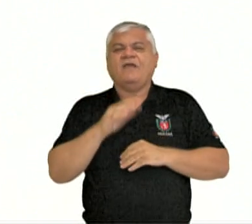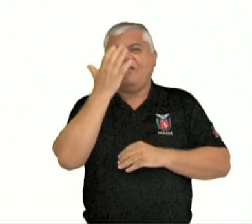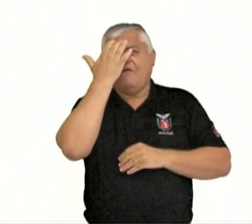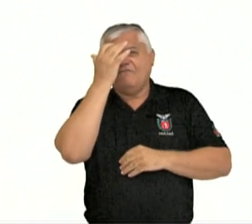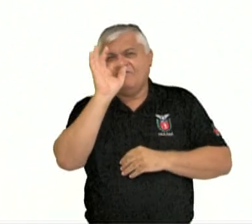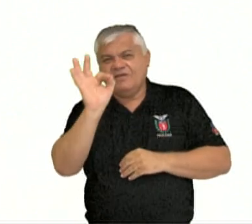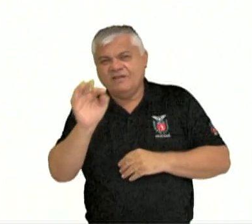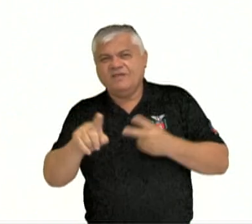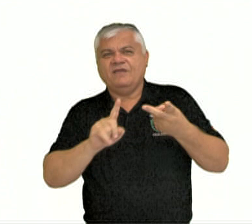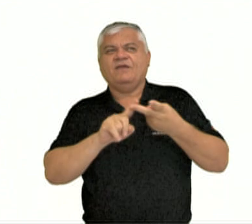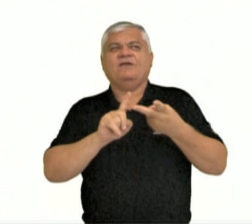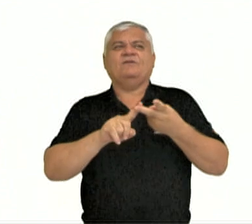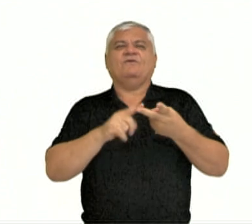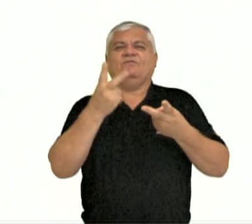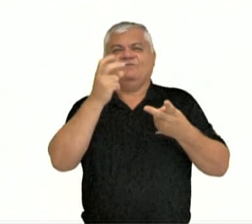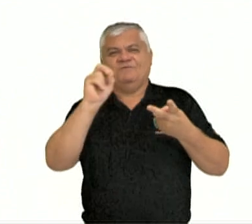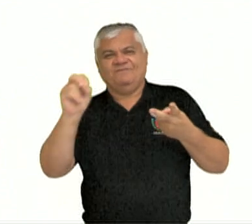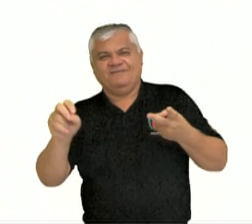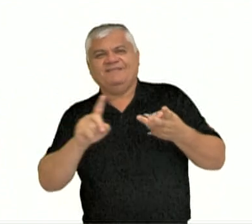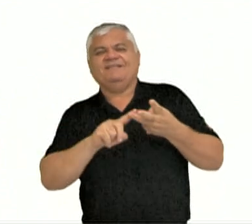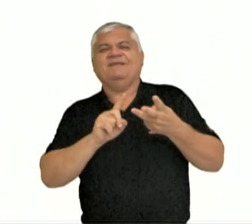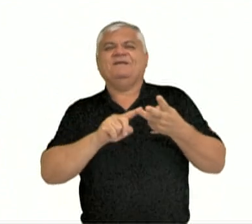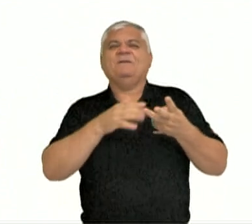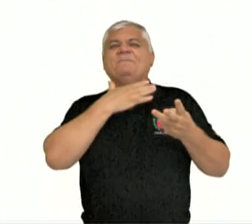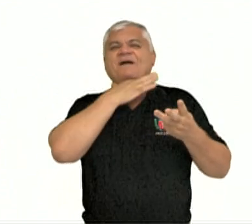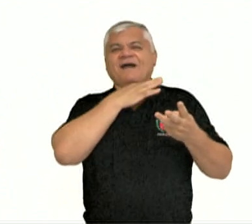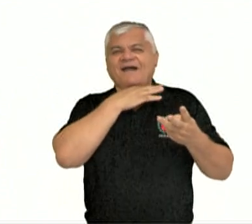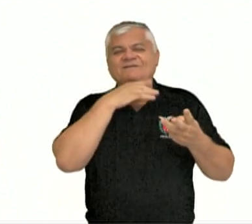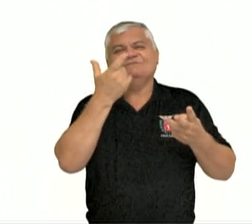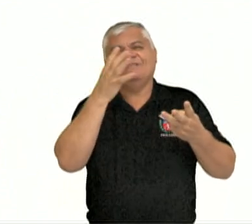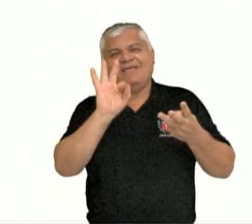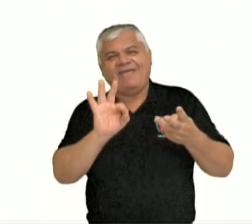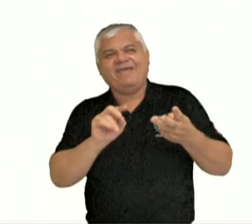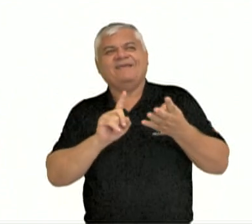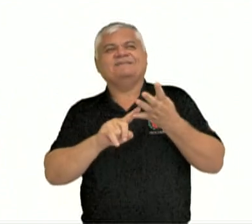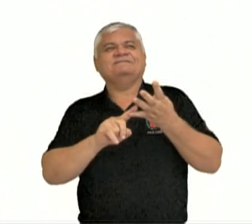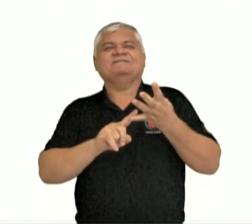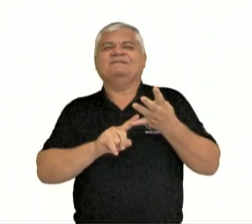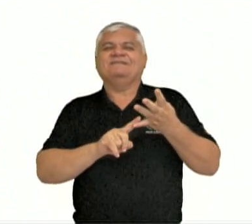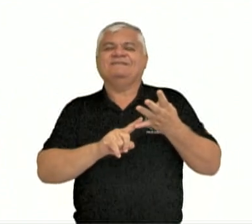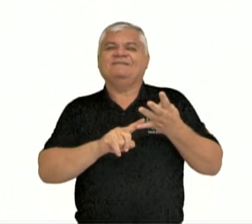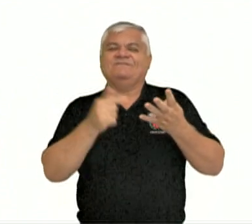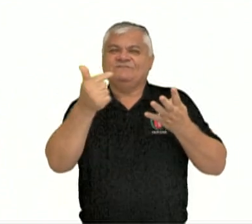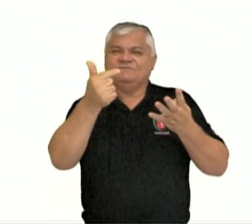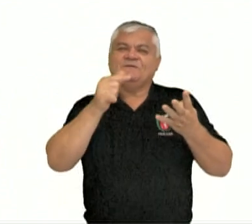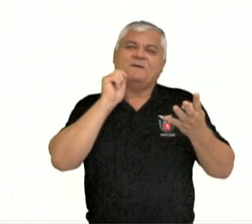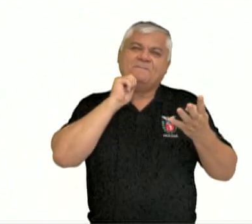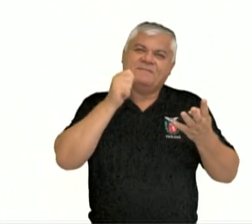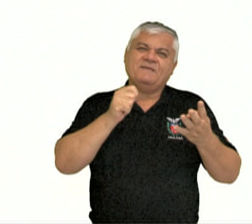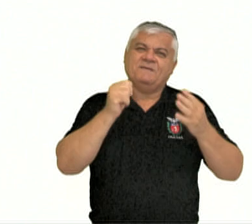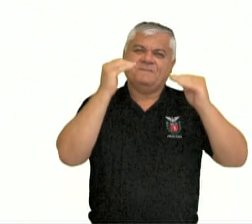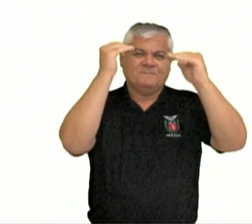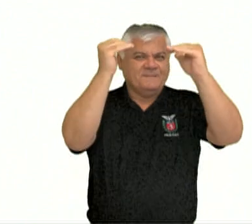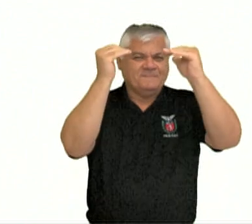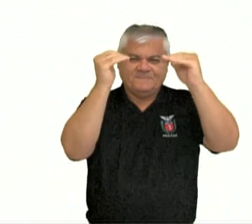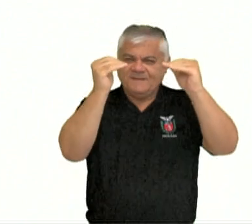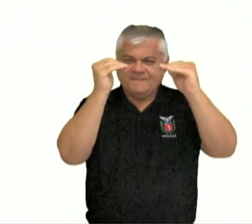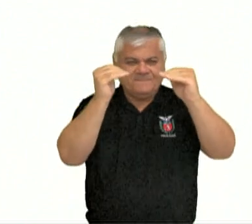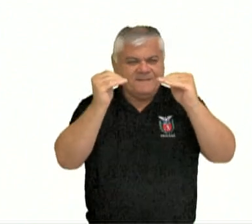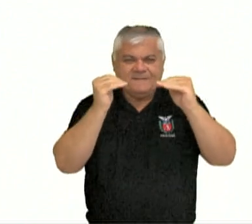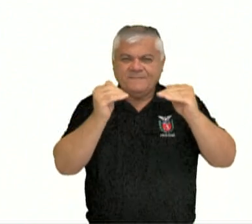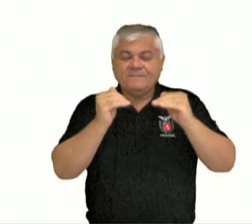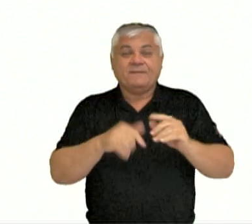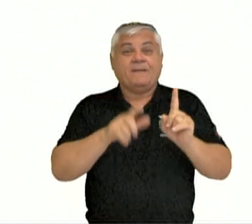dois de fevereiro, dois mil e vinte, dez de março, vinte e dois de abril. Sempre o mês, o